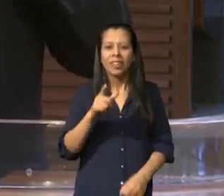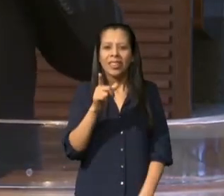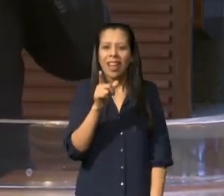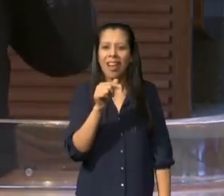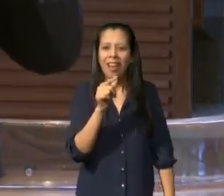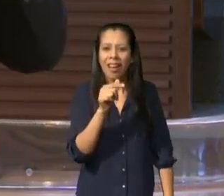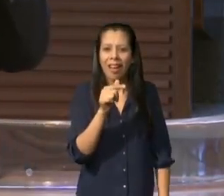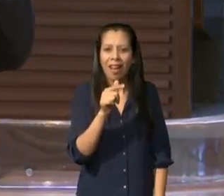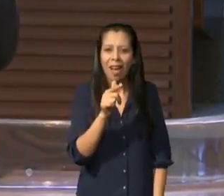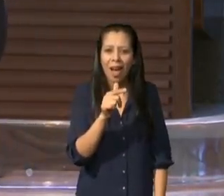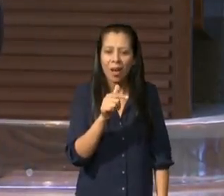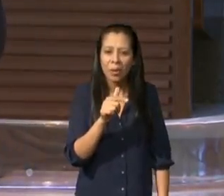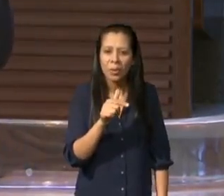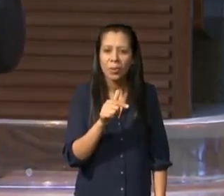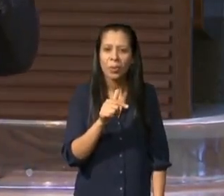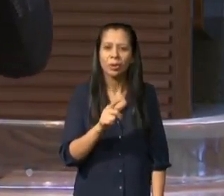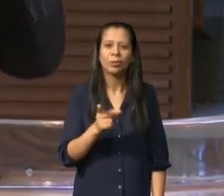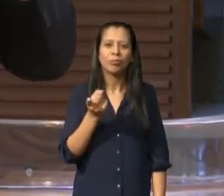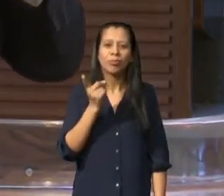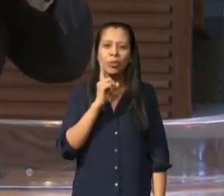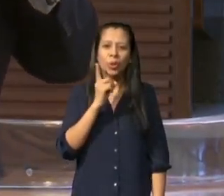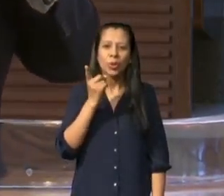essa pedra o que diz a sua Bíblia? era Cristo